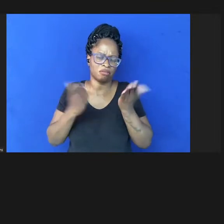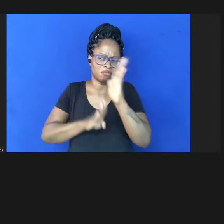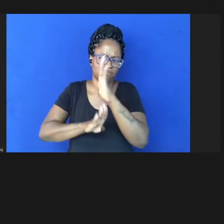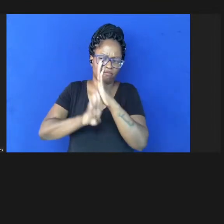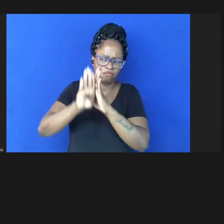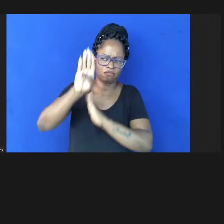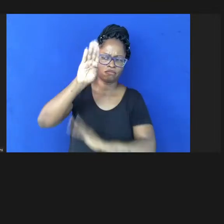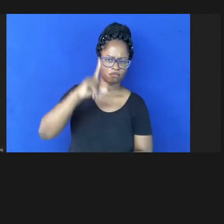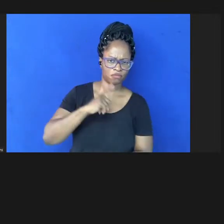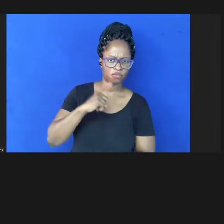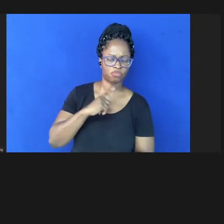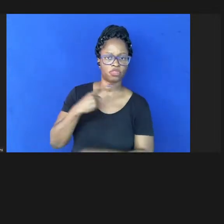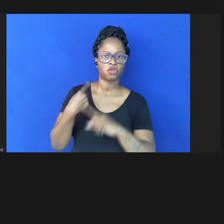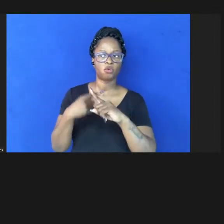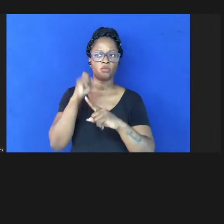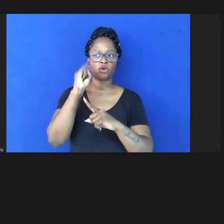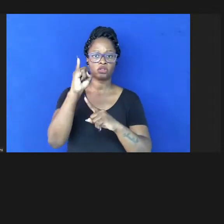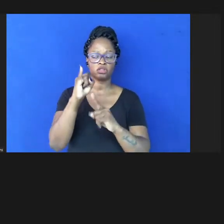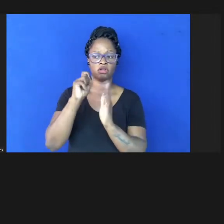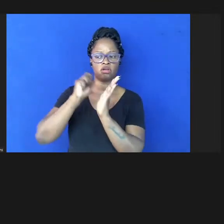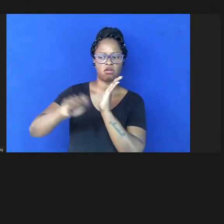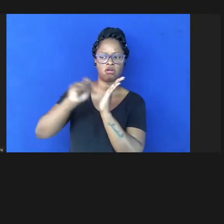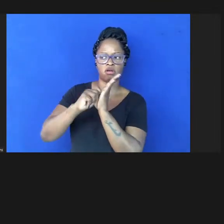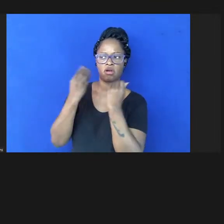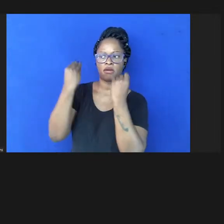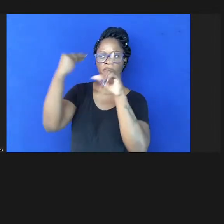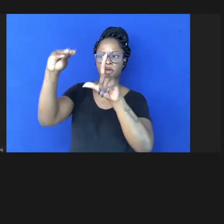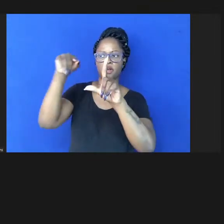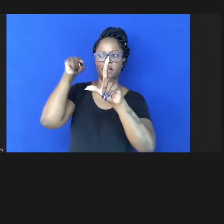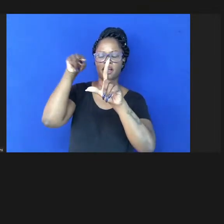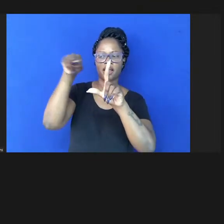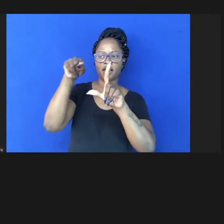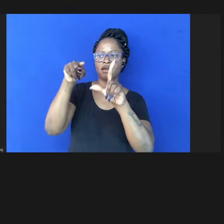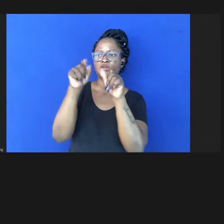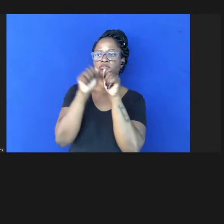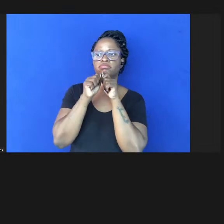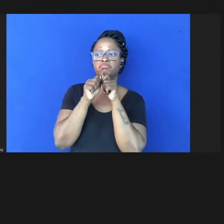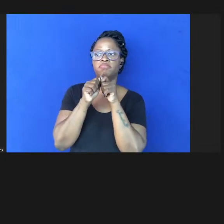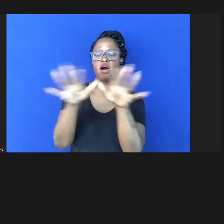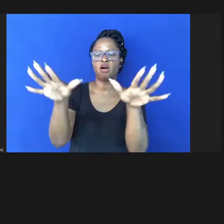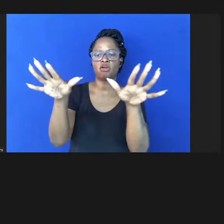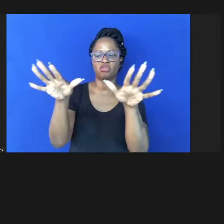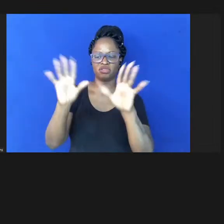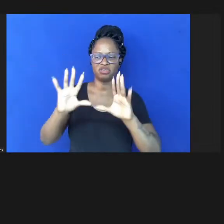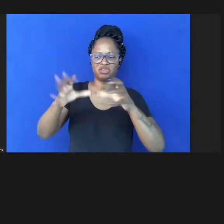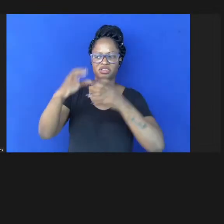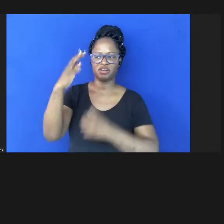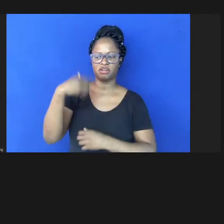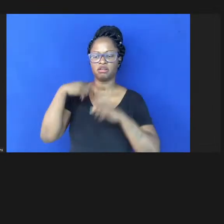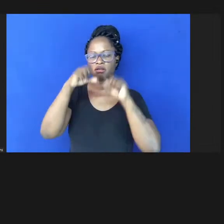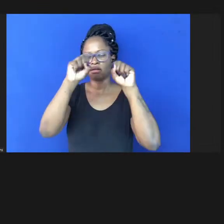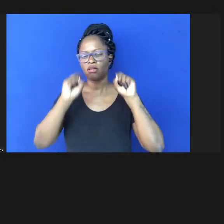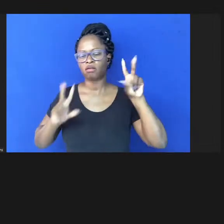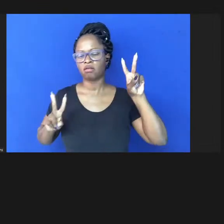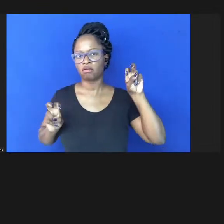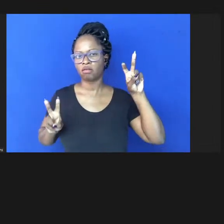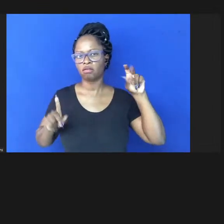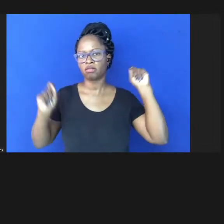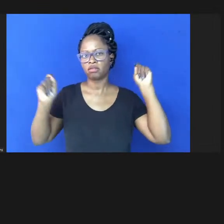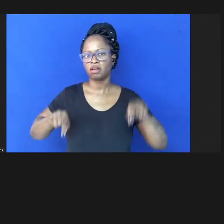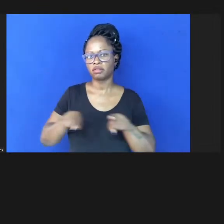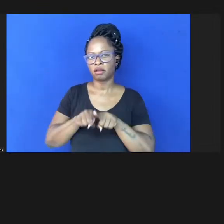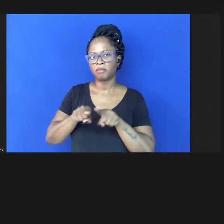quando o manuscrito for publicado ele fica disponível para o resto da comunidade científica para citação e também para